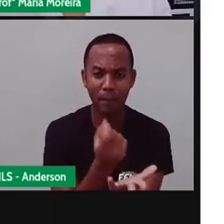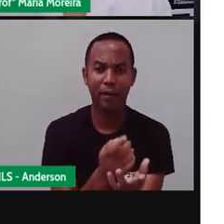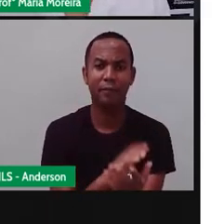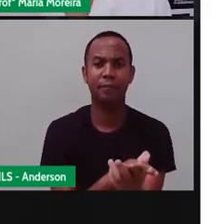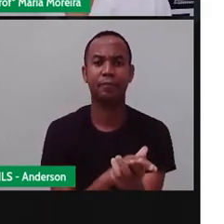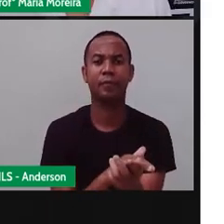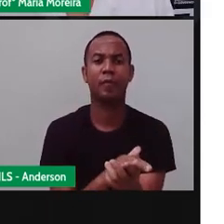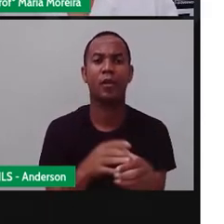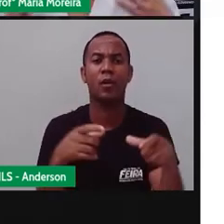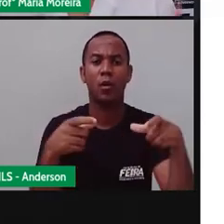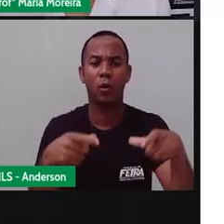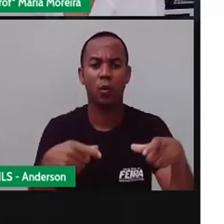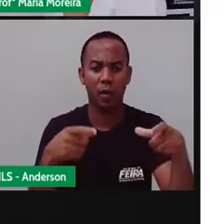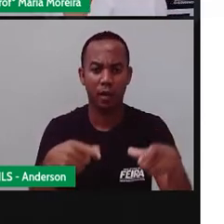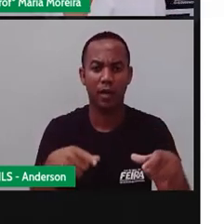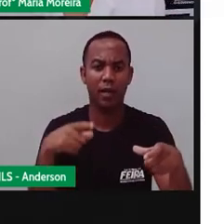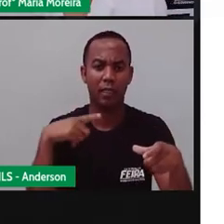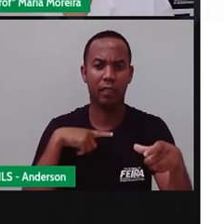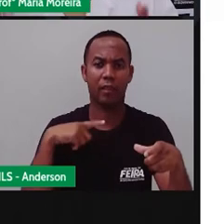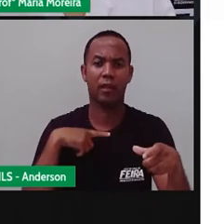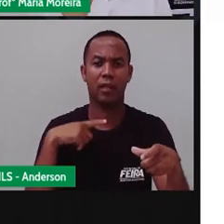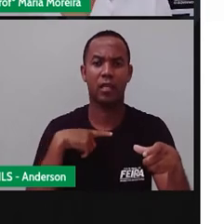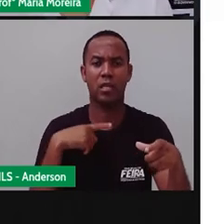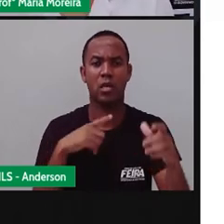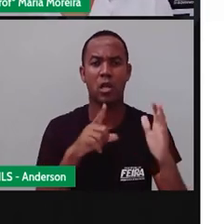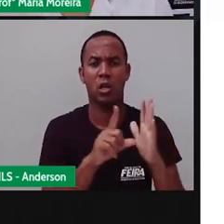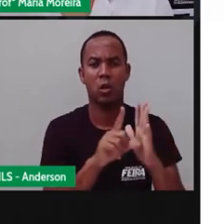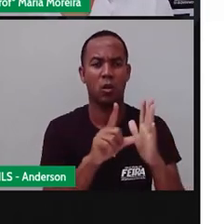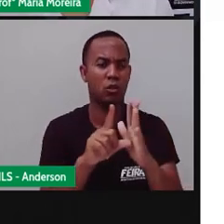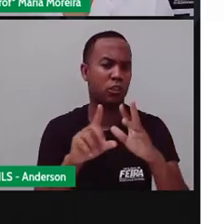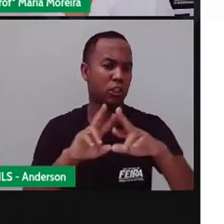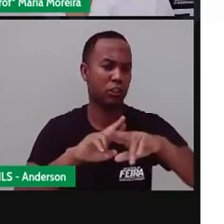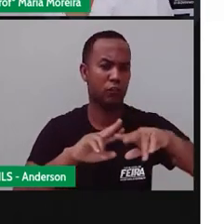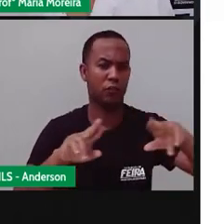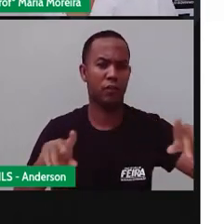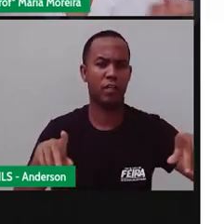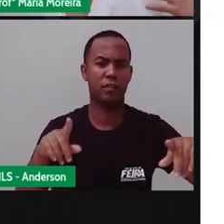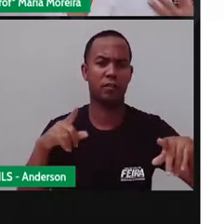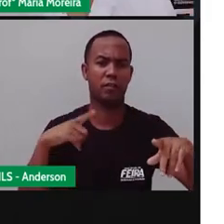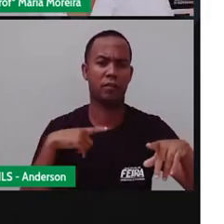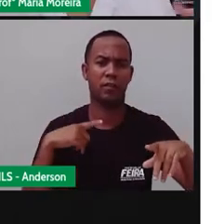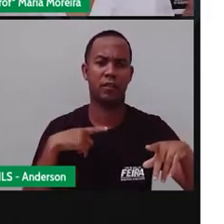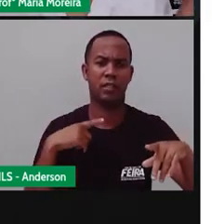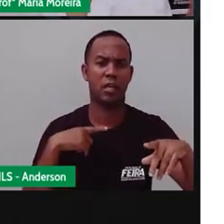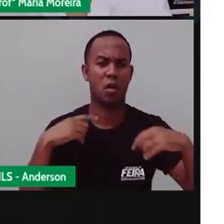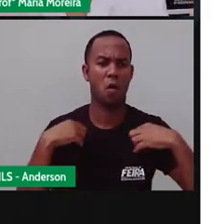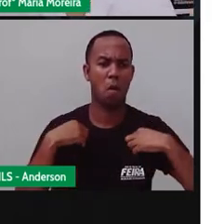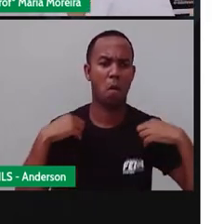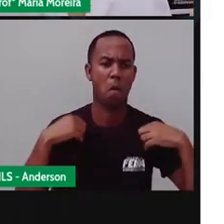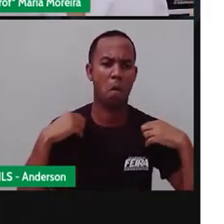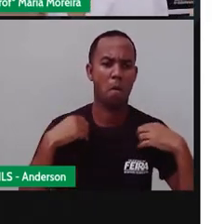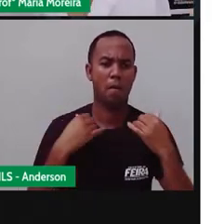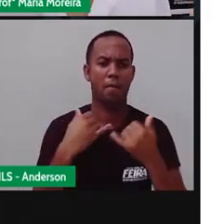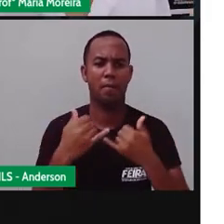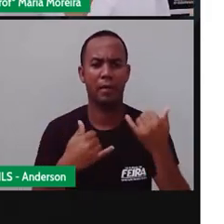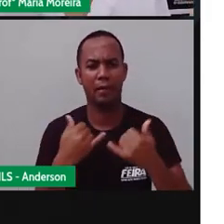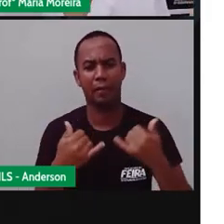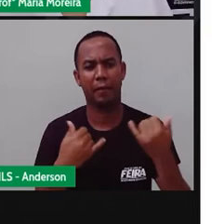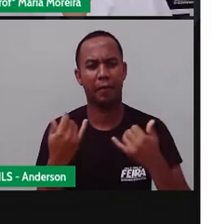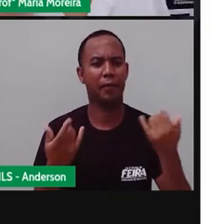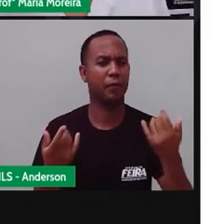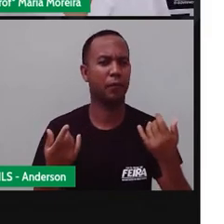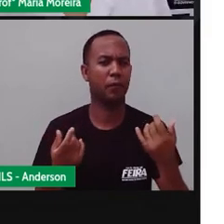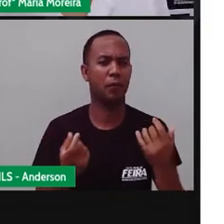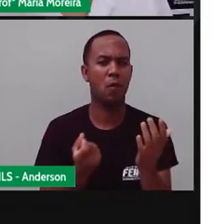as ruas nesses bairros são repletas de lojas. Aqui, a gente bem sabe disso. Lojas de roupa, de brinquedo, material de